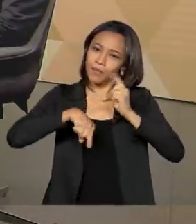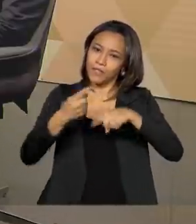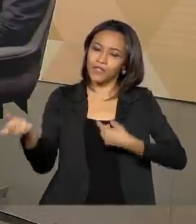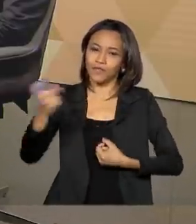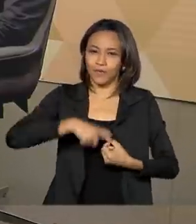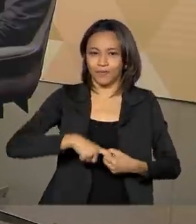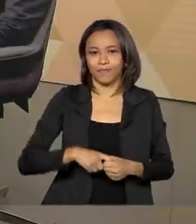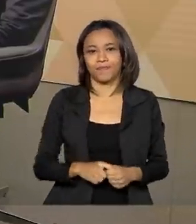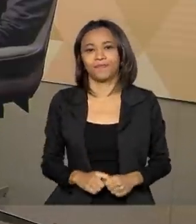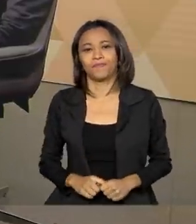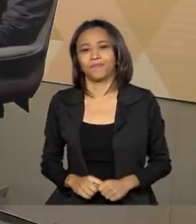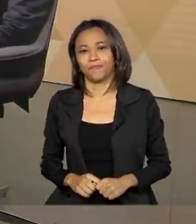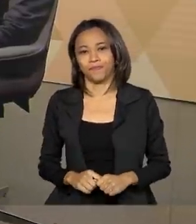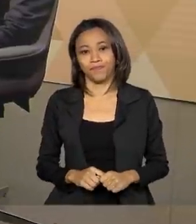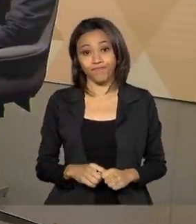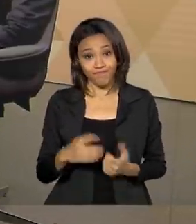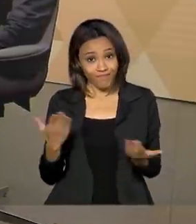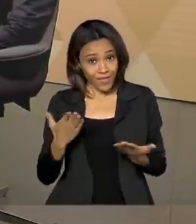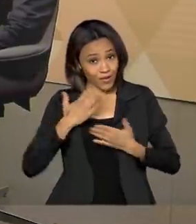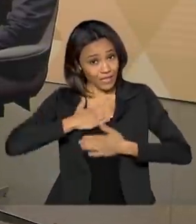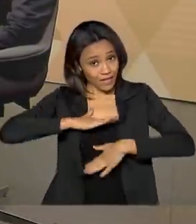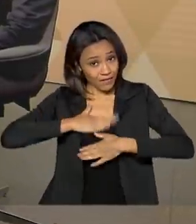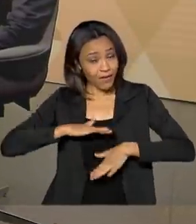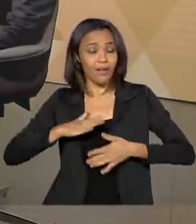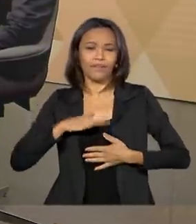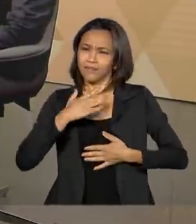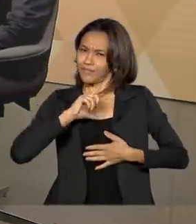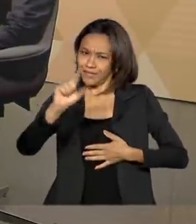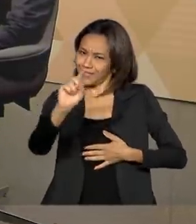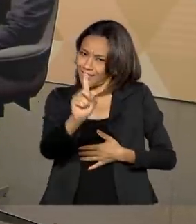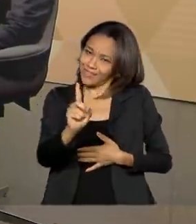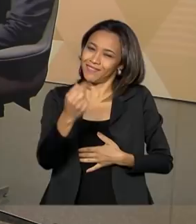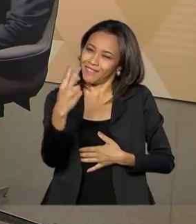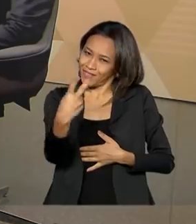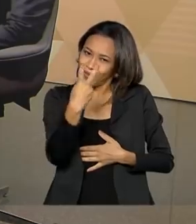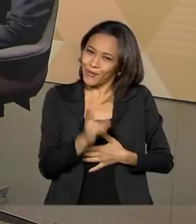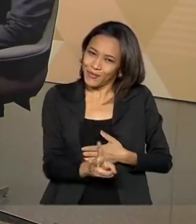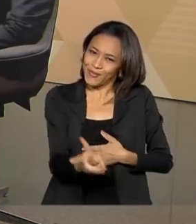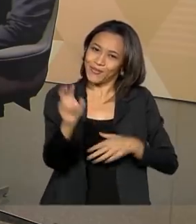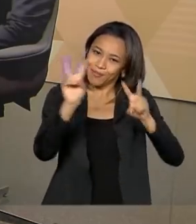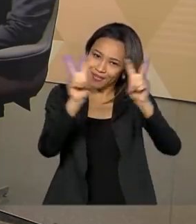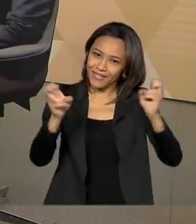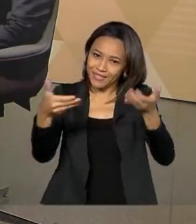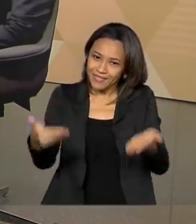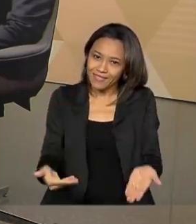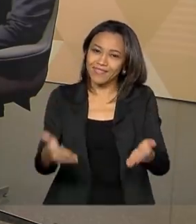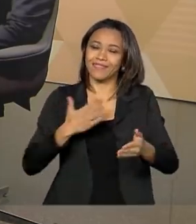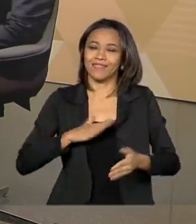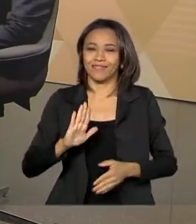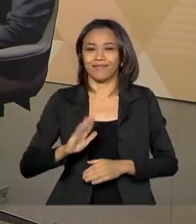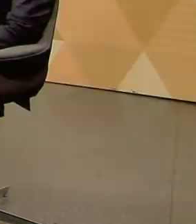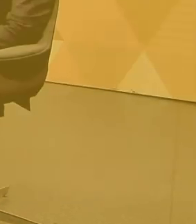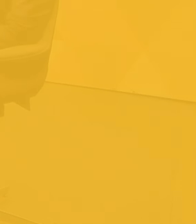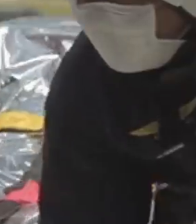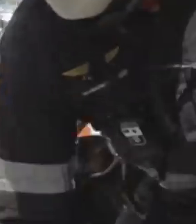pouco a gente volta. Ok. Vamos fazer um breve intervalo. Não saia daí. O Brasil em pauta volta já já.